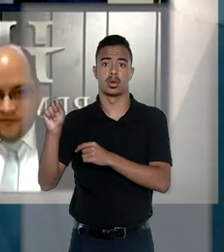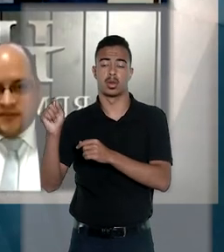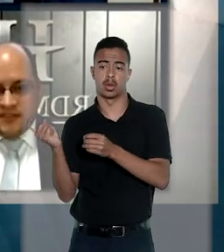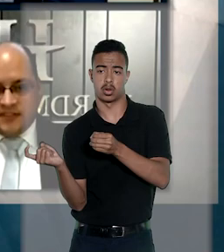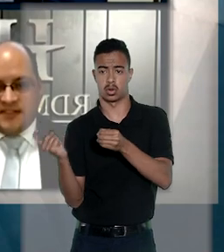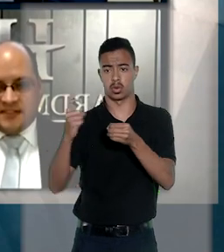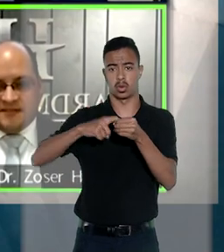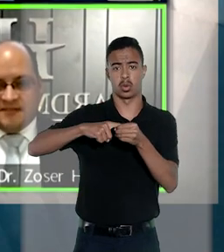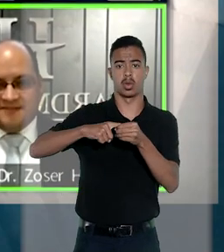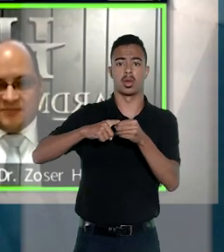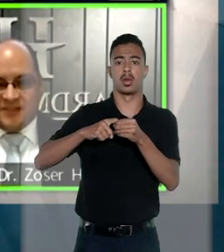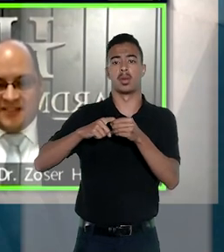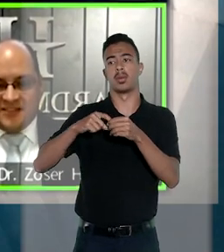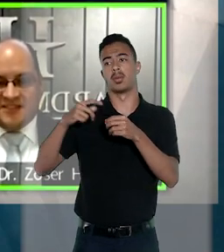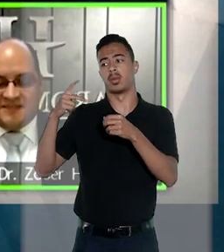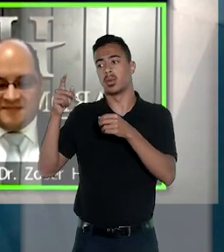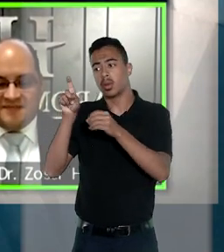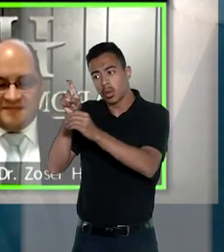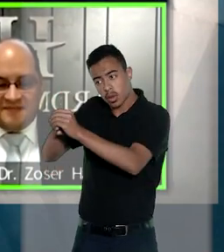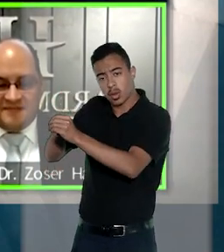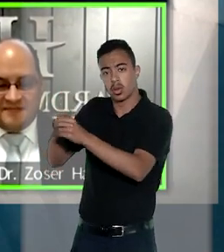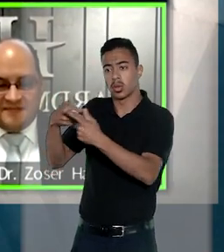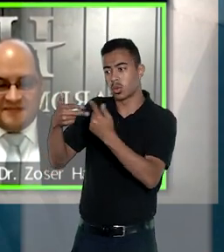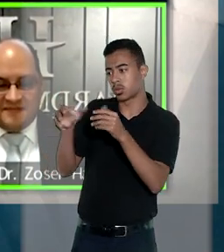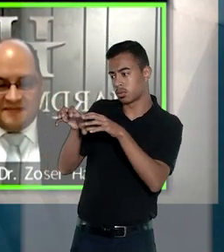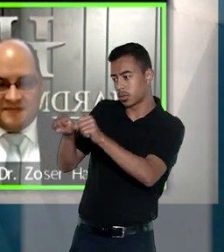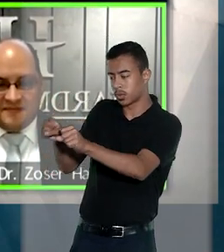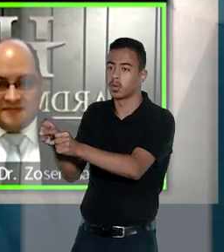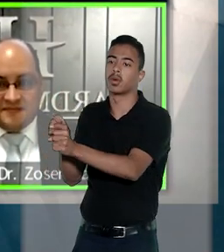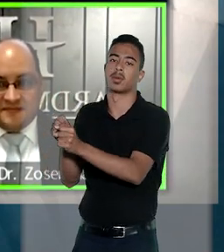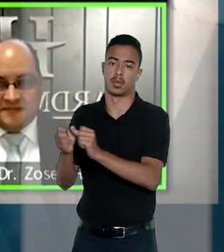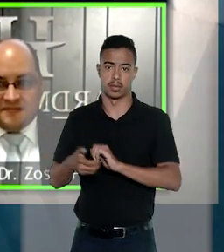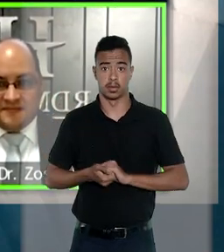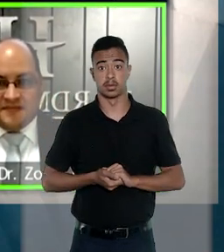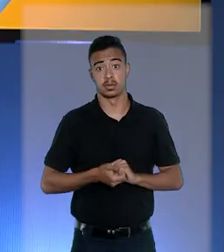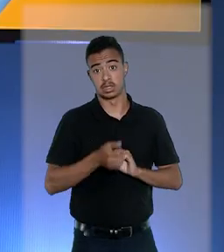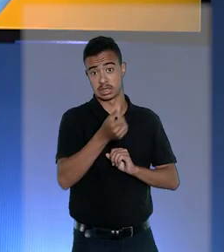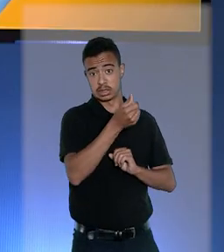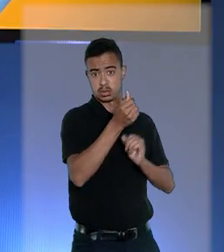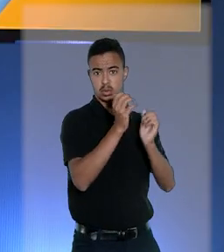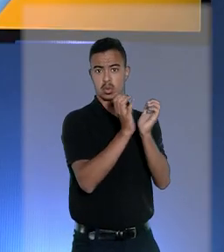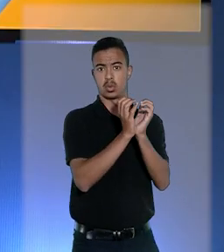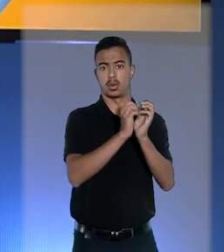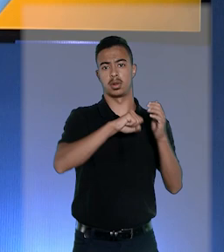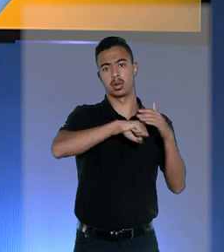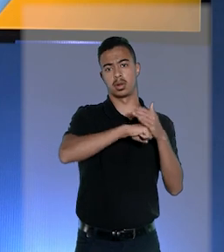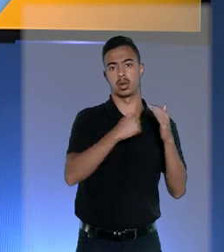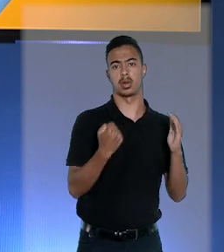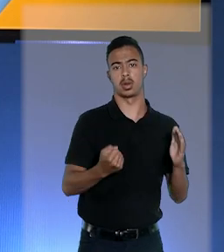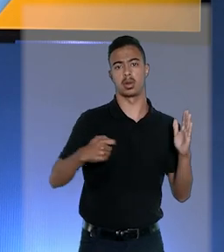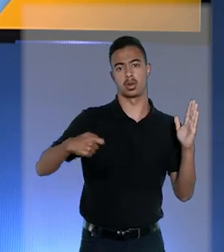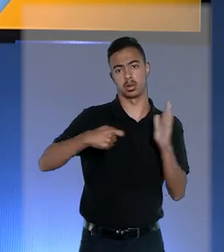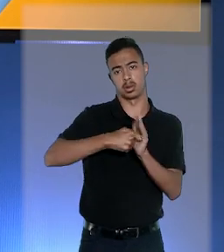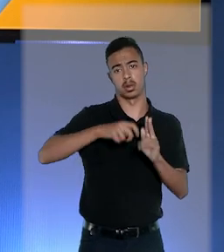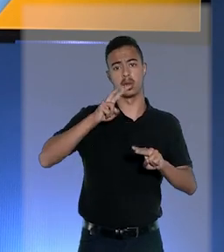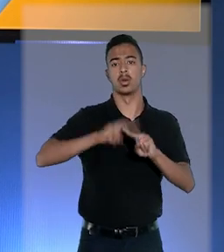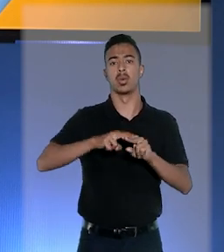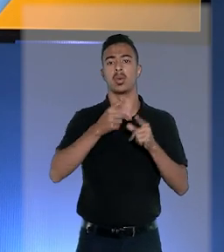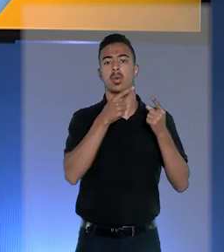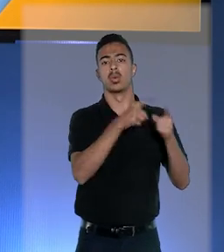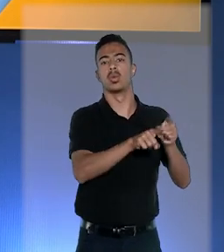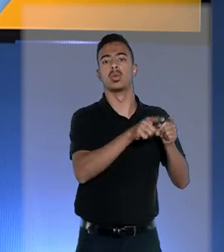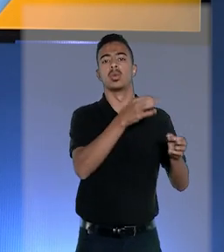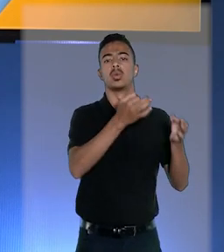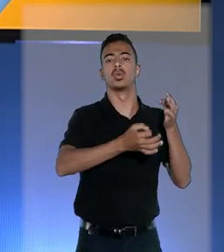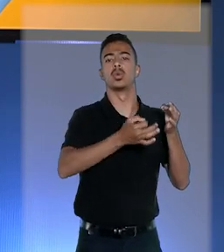quais deverão ser restituídos os bens ilegalmente apreendidos. E a sexta turma trancou a ação penal contra a